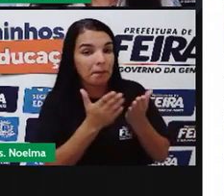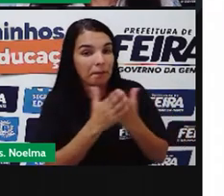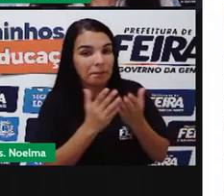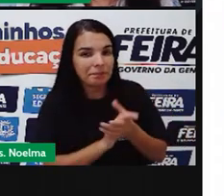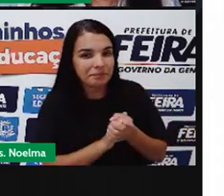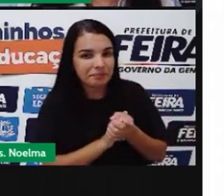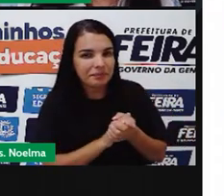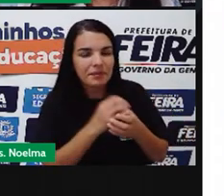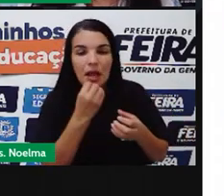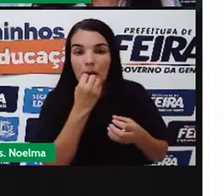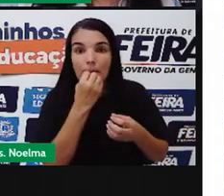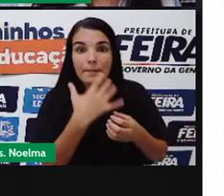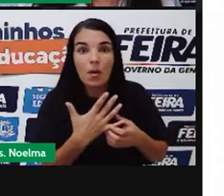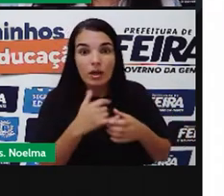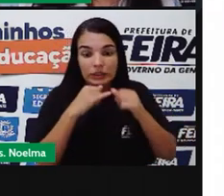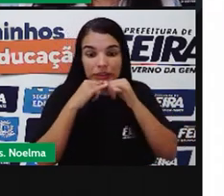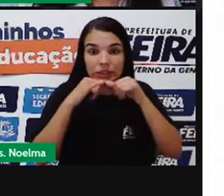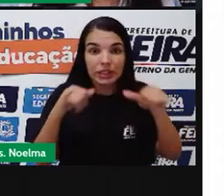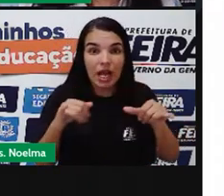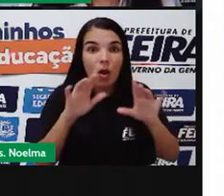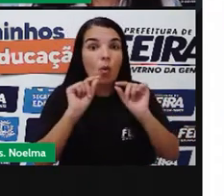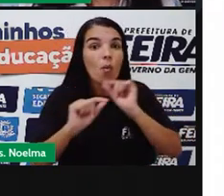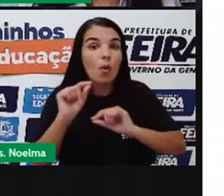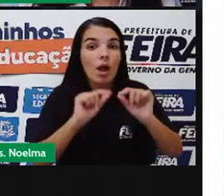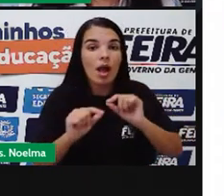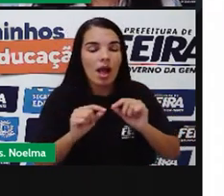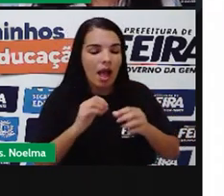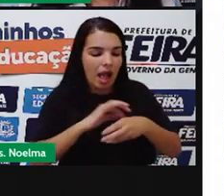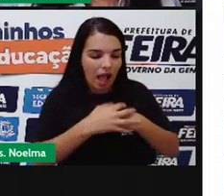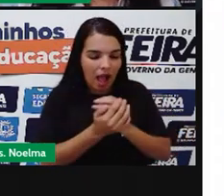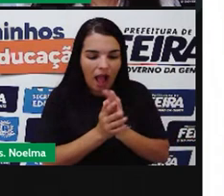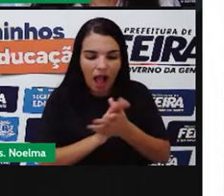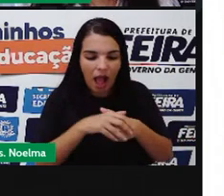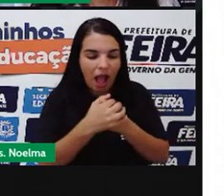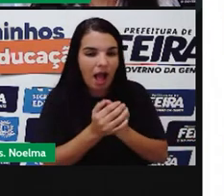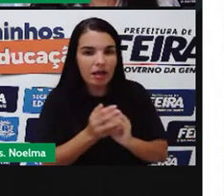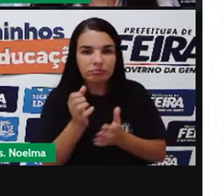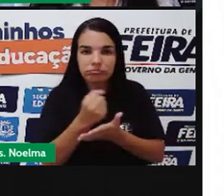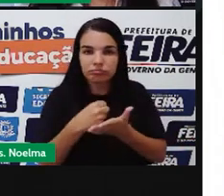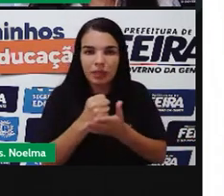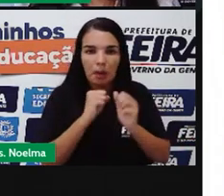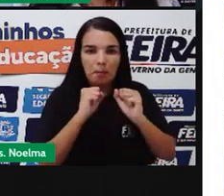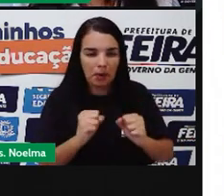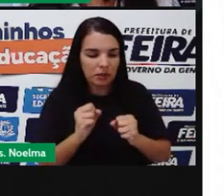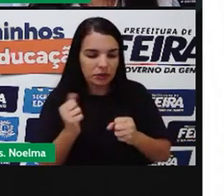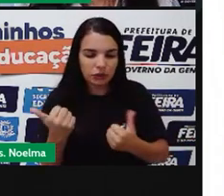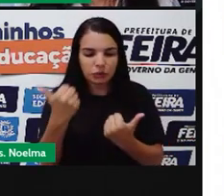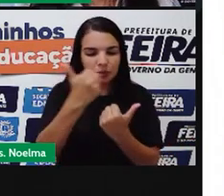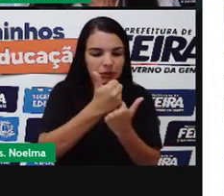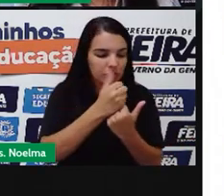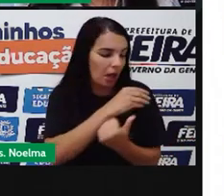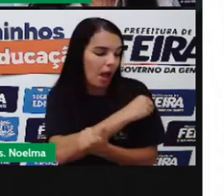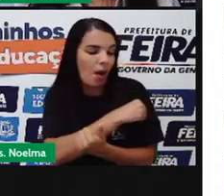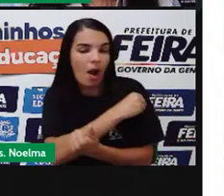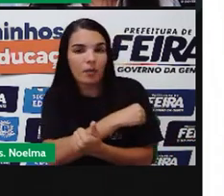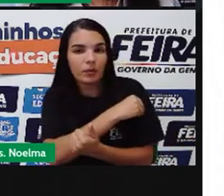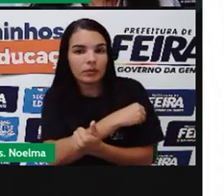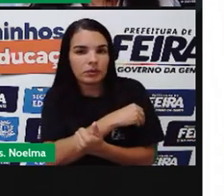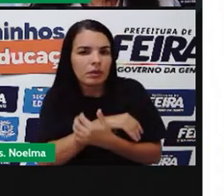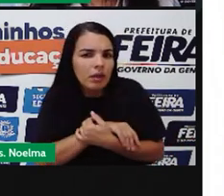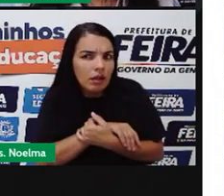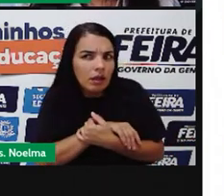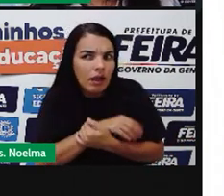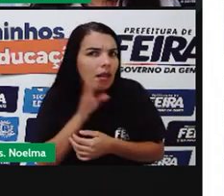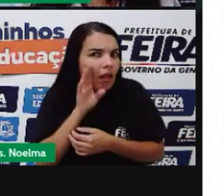Água E sabão Podem Substituir O álcool E gel Na higienização Legal E onde A gente